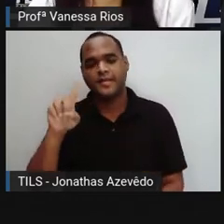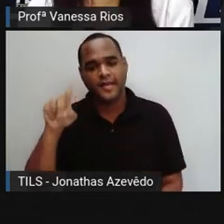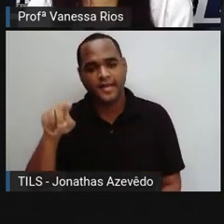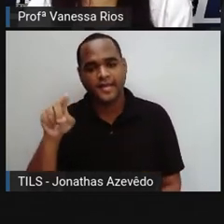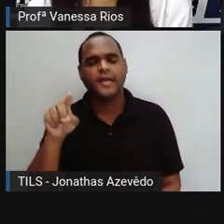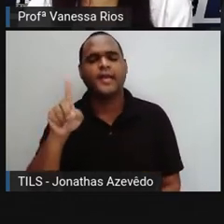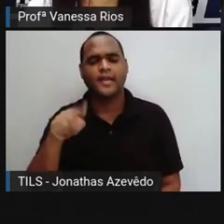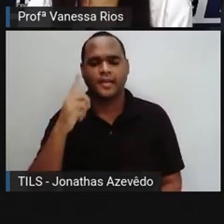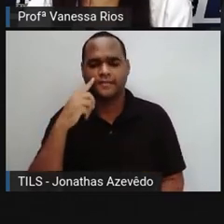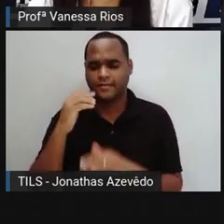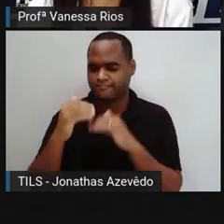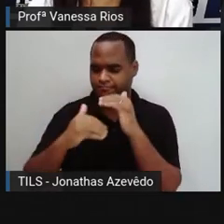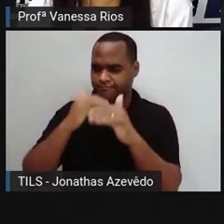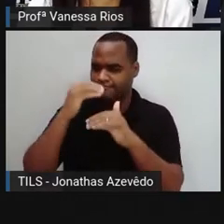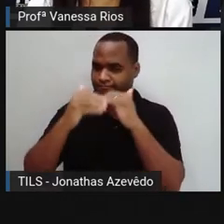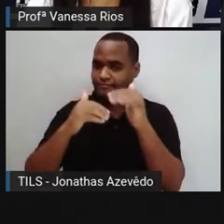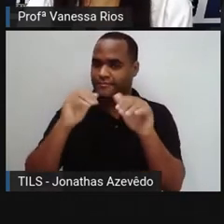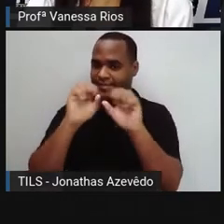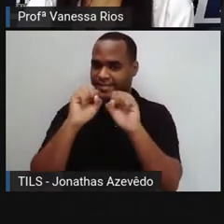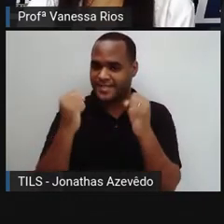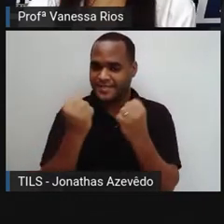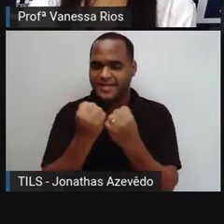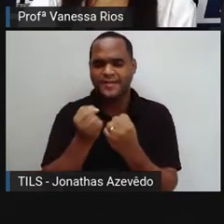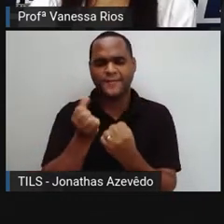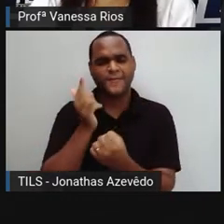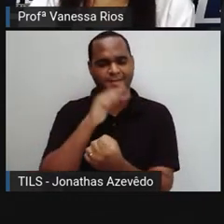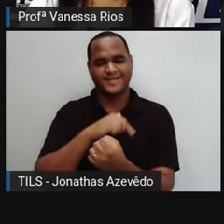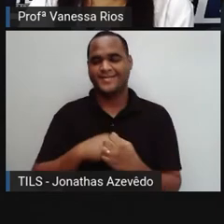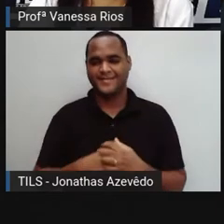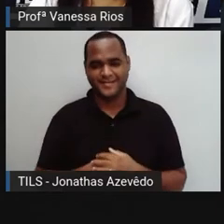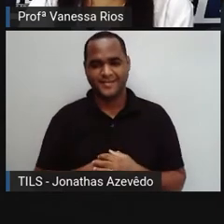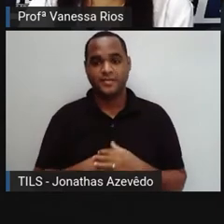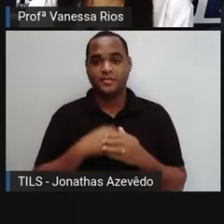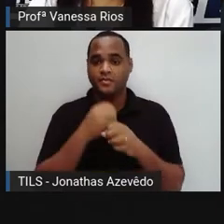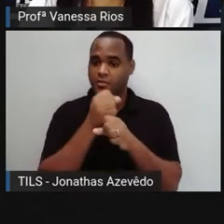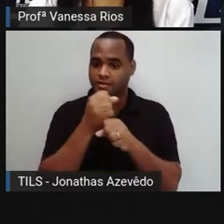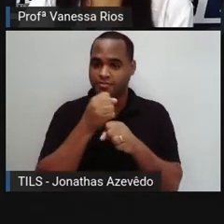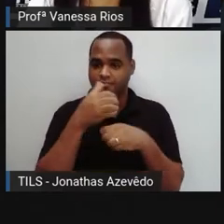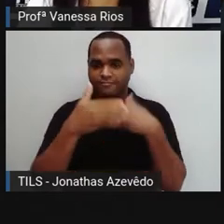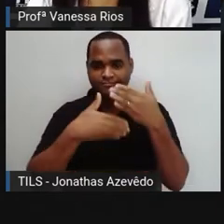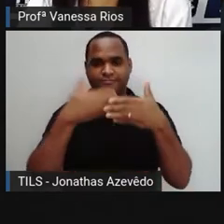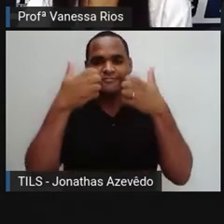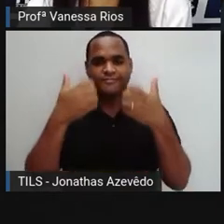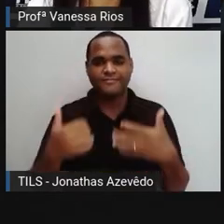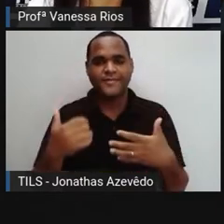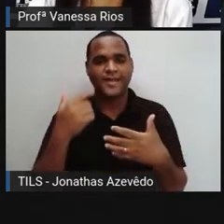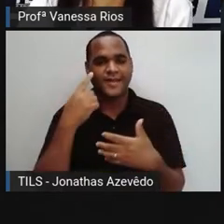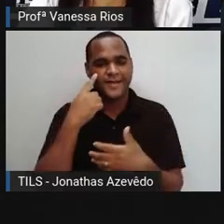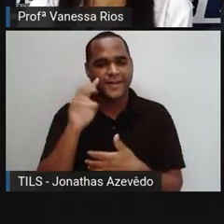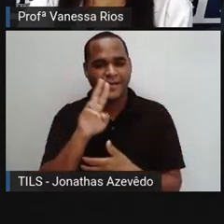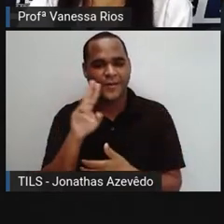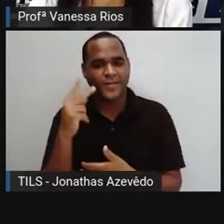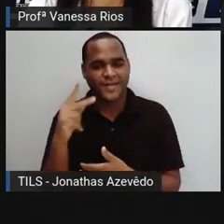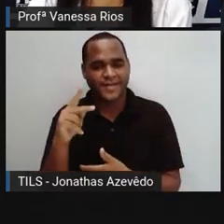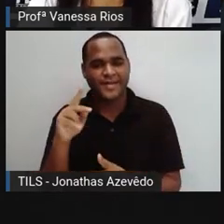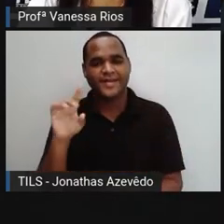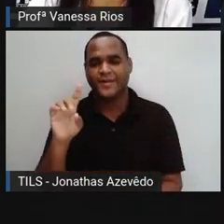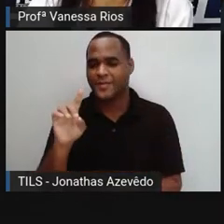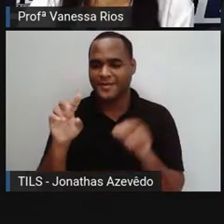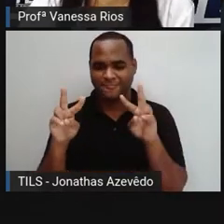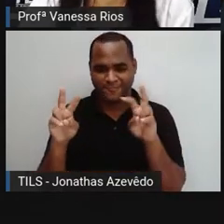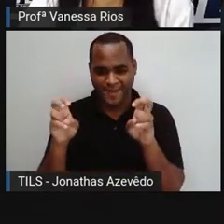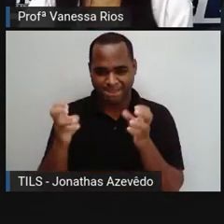desenvolveu este sistema. Alguns anos depois, criou o aparelho que leva seu nome, o Dag Réotipo,